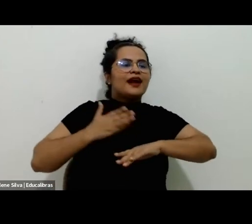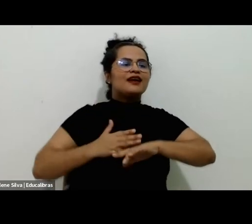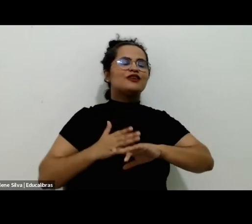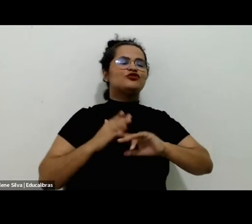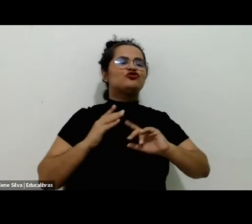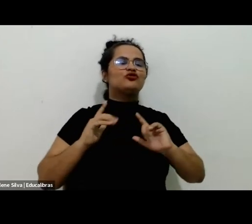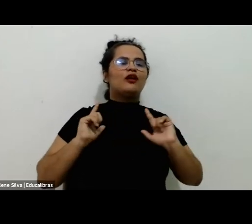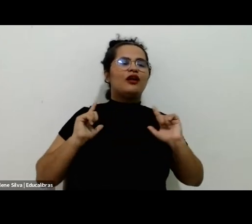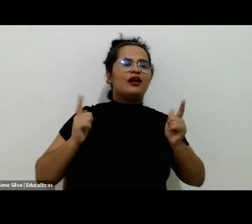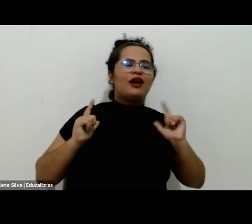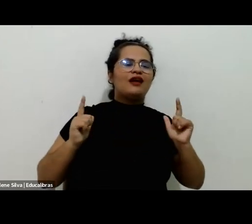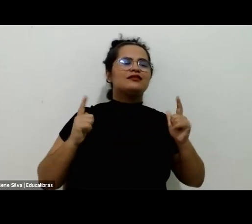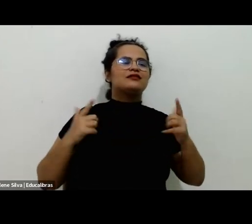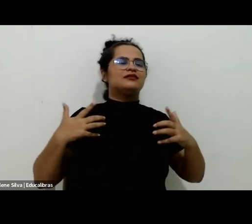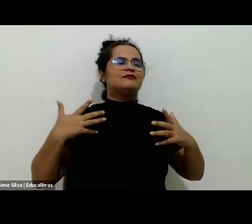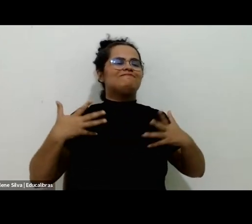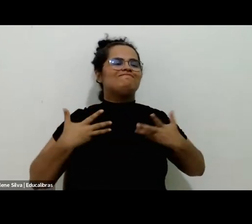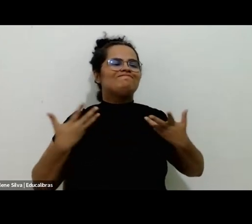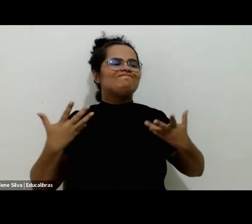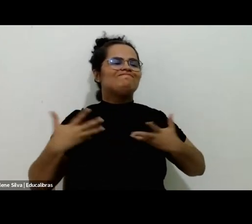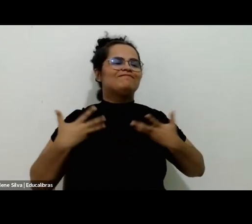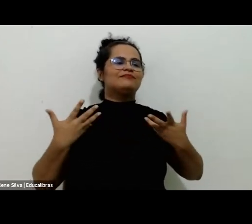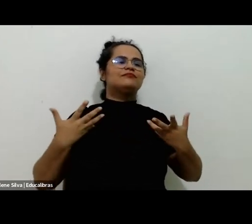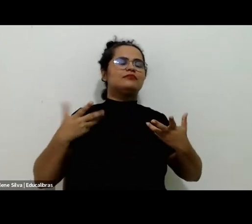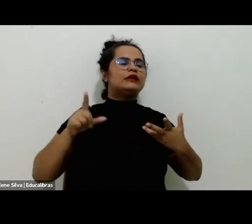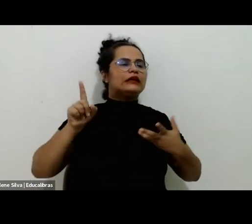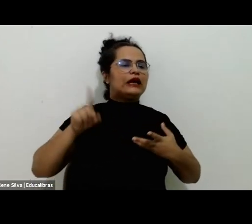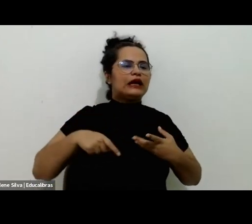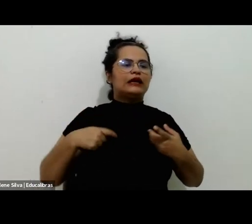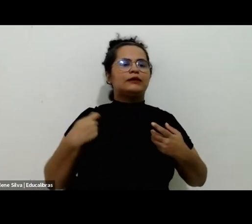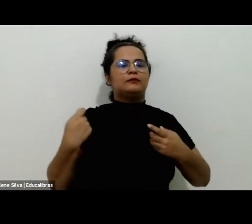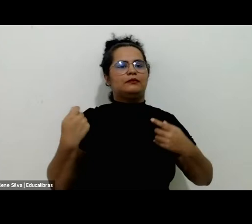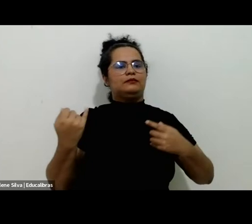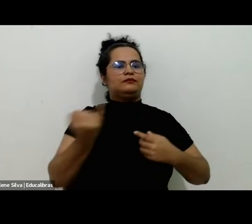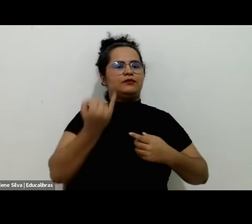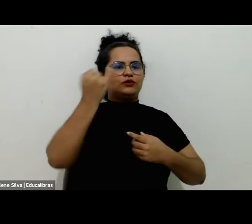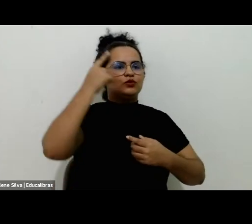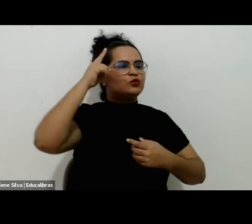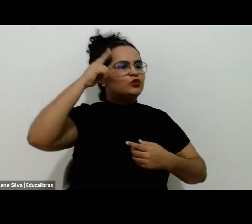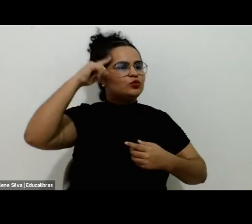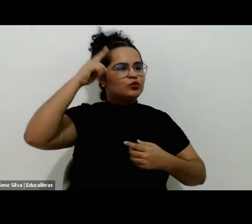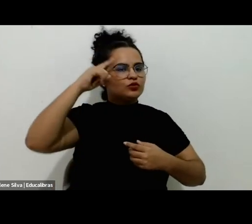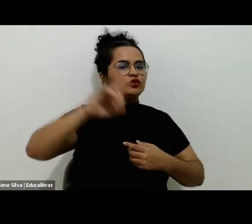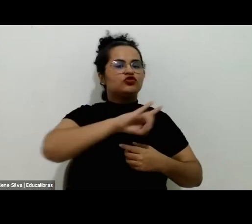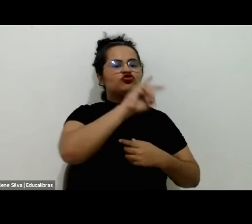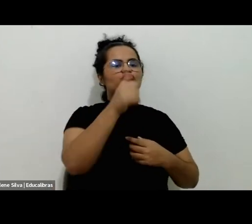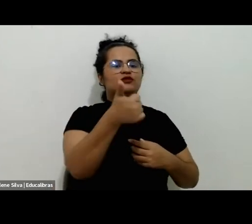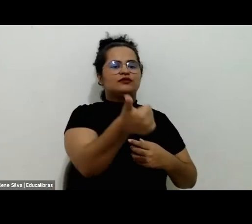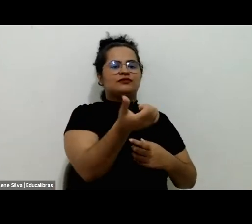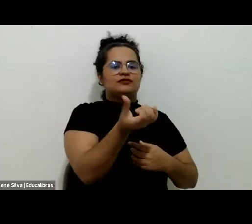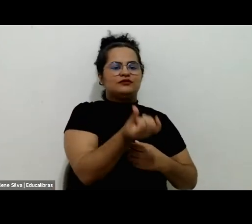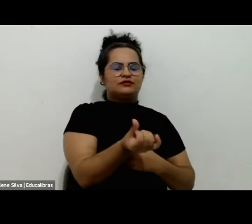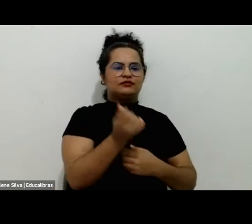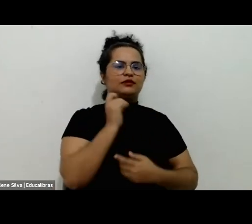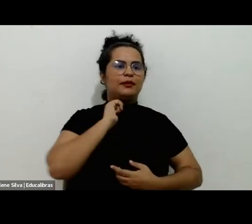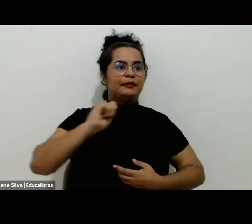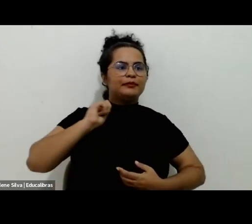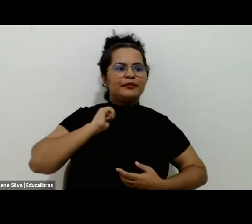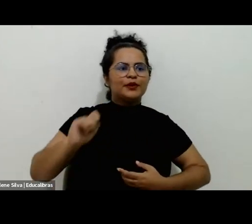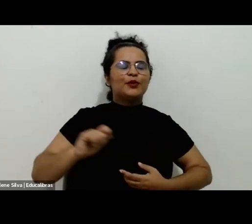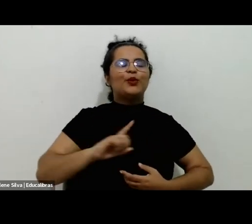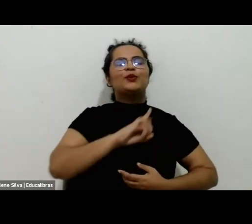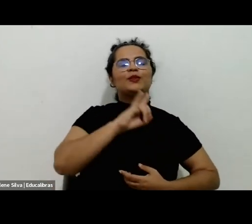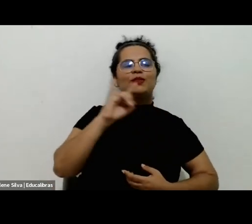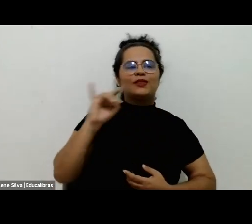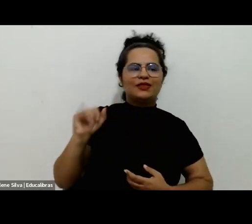valorizar os nossos momentos de lazer. A gente tem que fazer isso diariamente e o dia 16 de abril, ele é um dia que tem se tornado